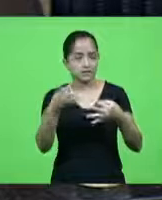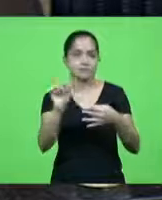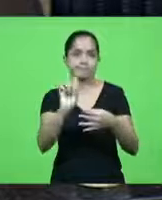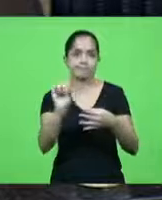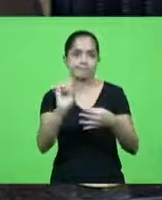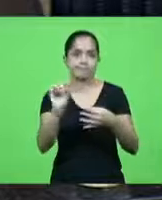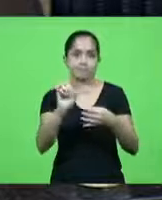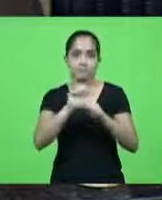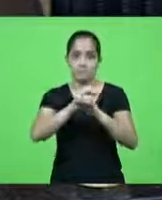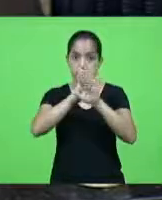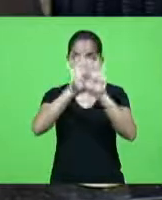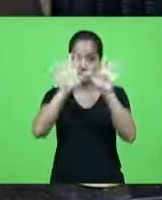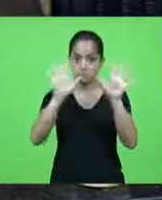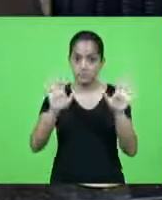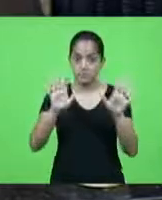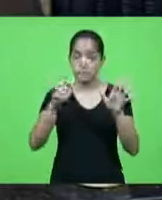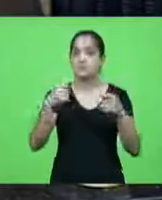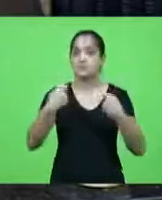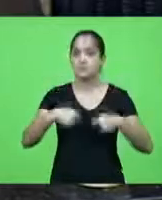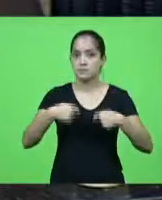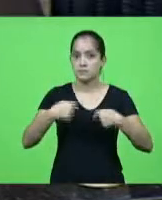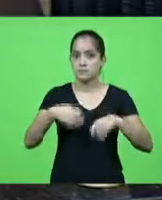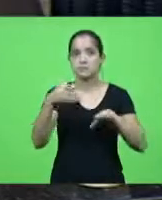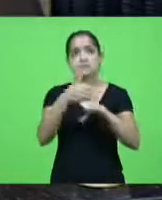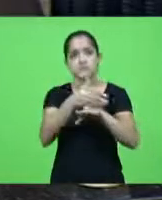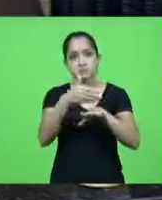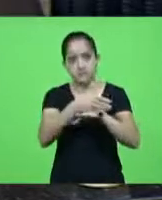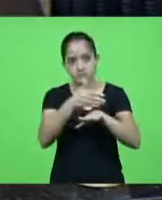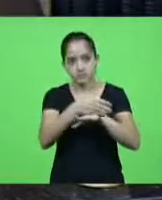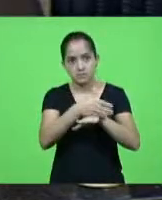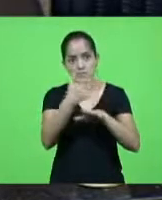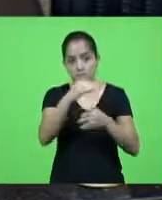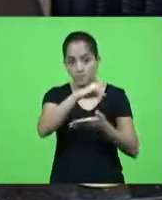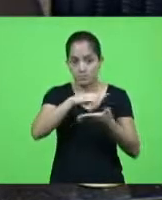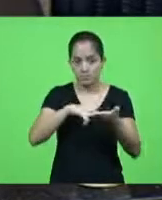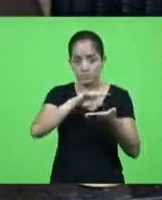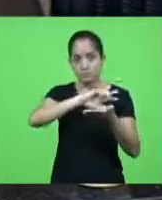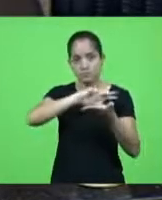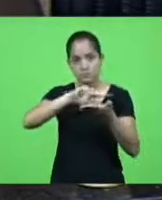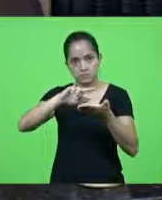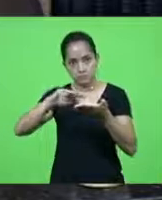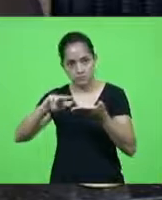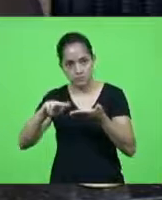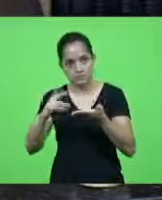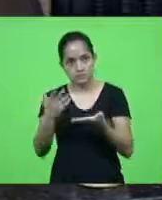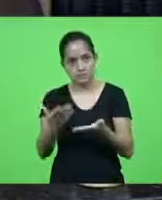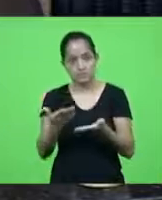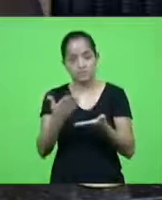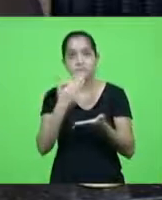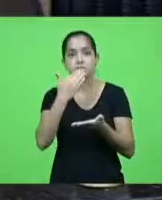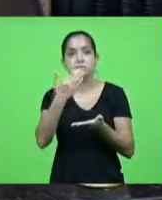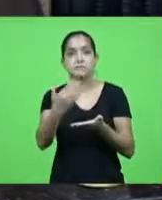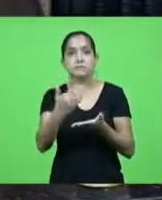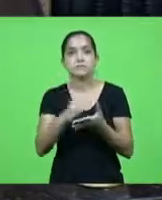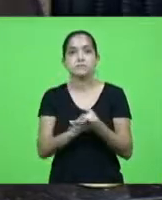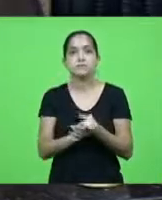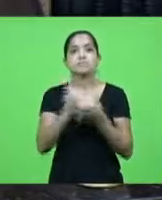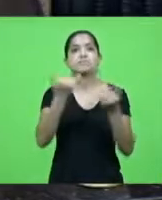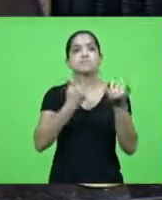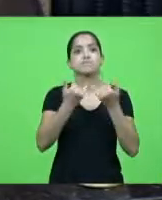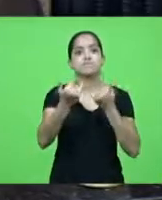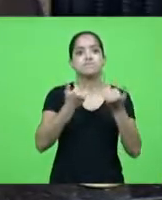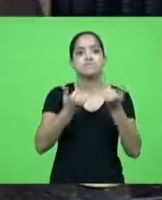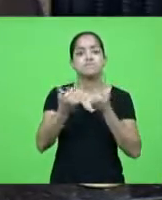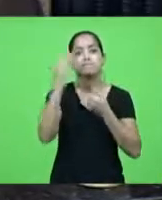A transparência exige acesso a esses documentos. Portanto, faço esse pedido de informação para